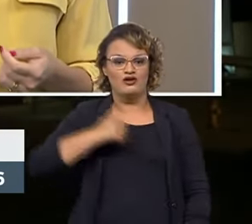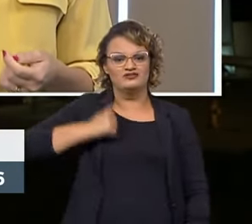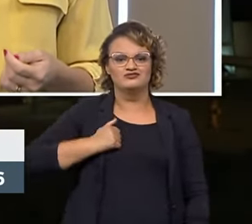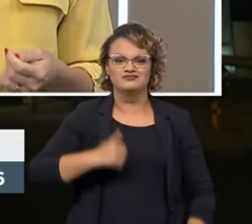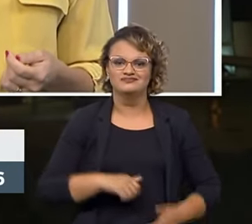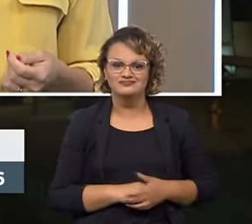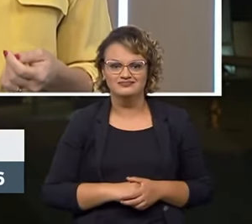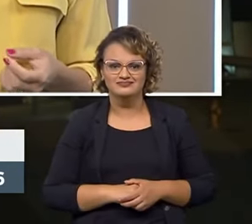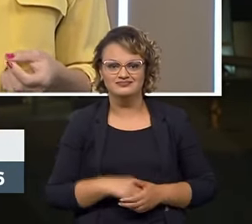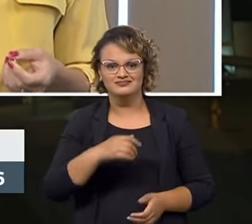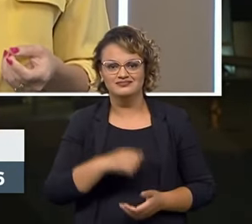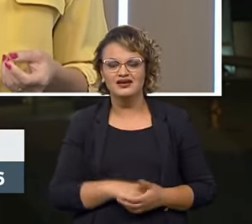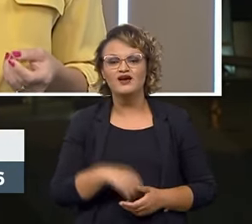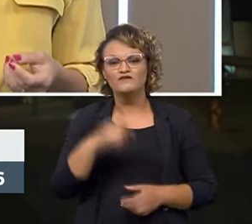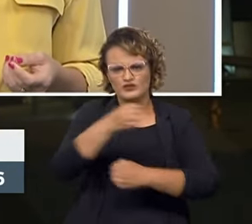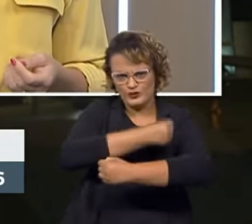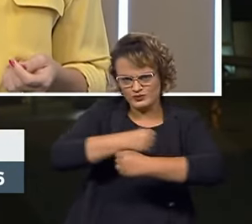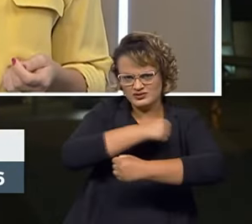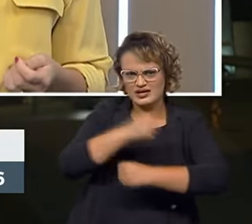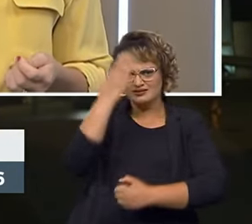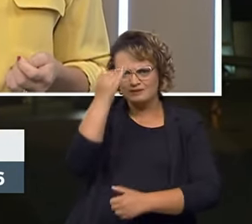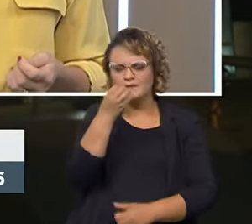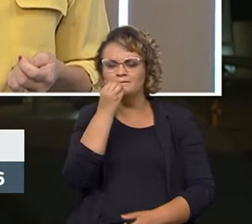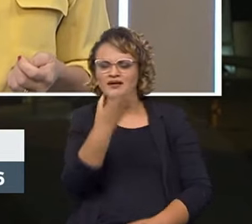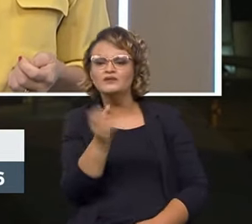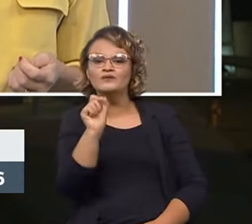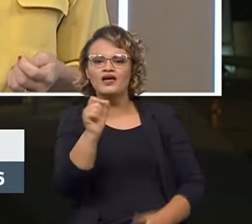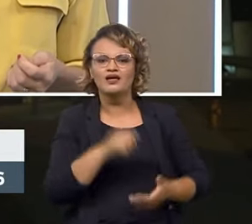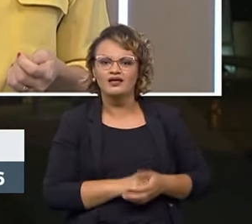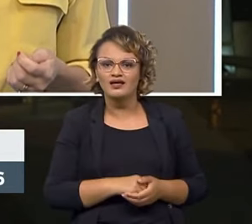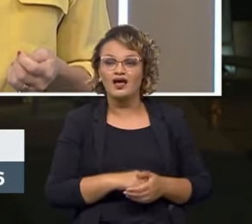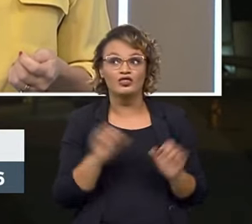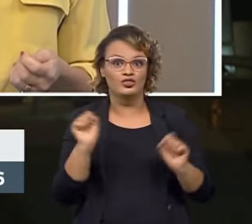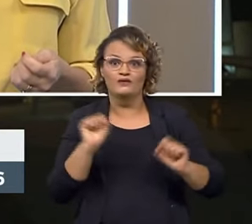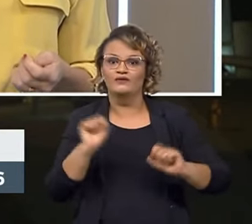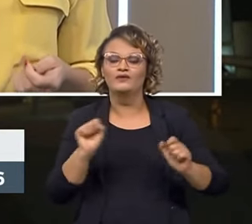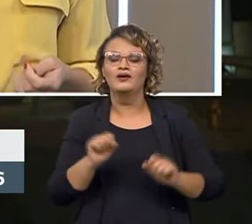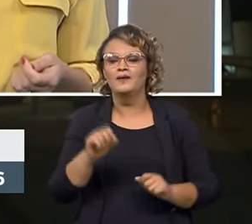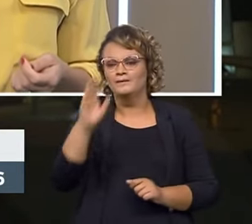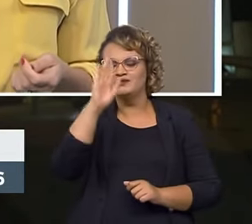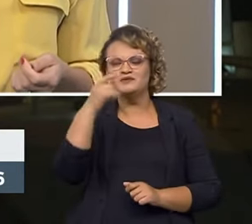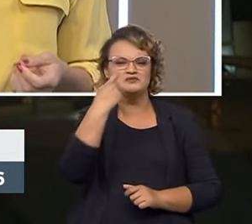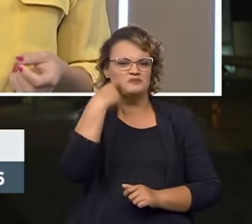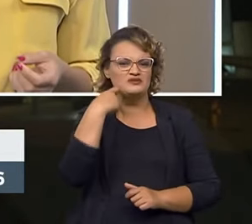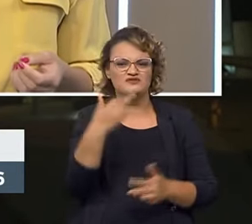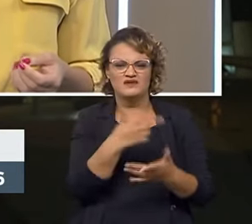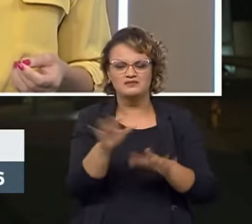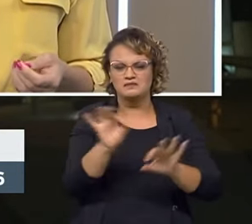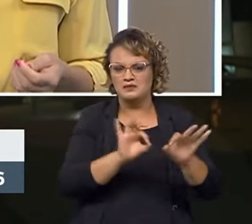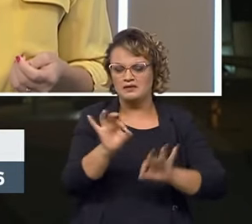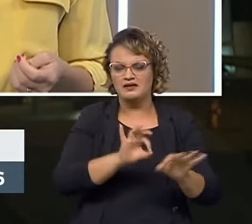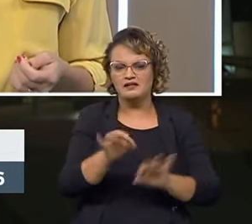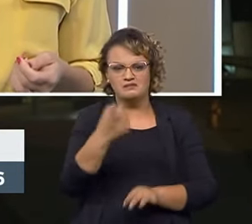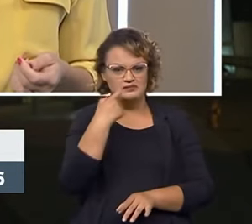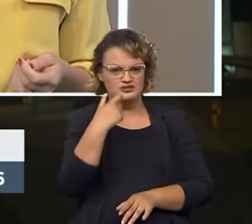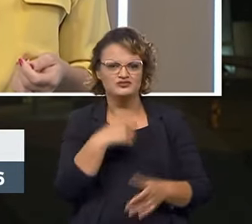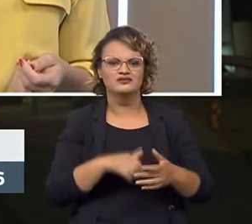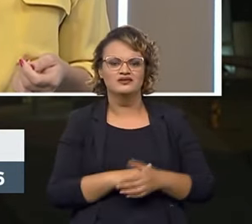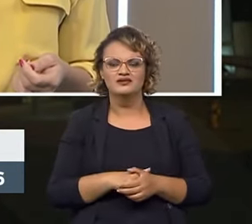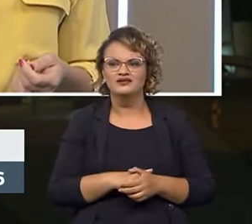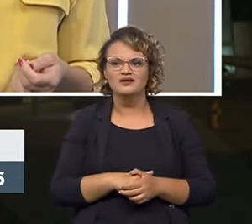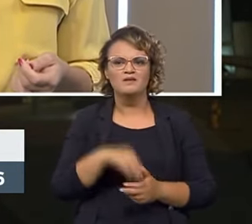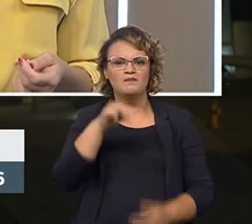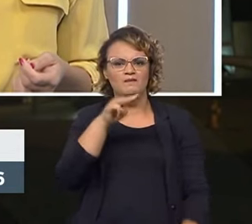Você sabe cozinhar e o que faz bem? Adoro cozinhar e principalmente os peixes. Adoro fazer peixes. Então faço a minha